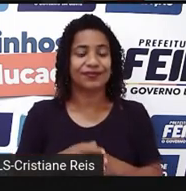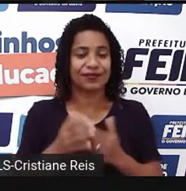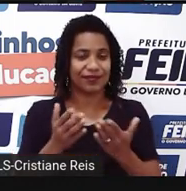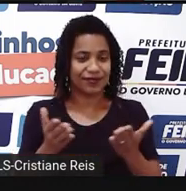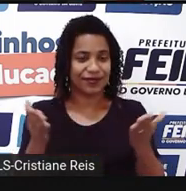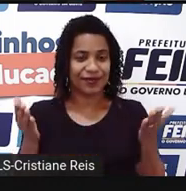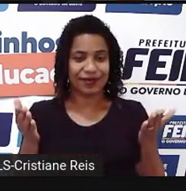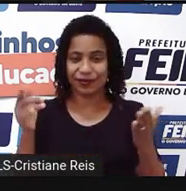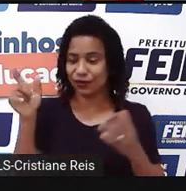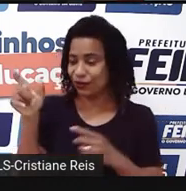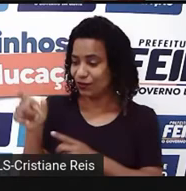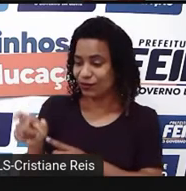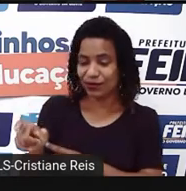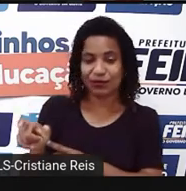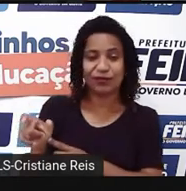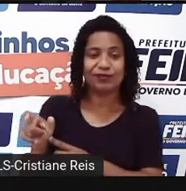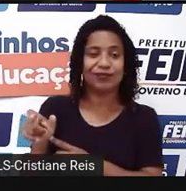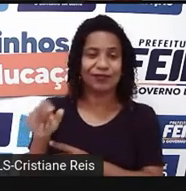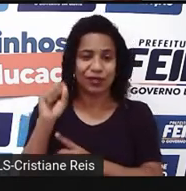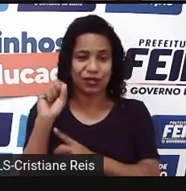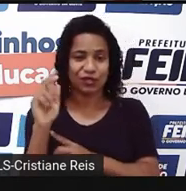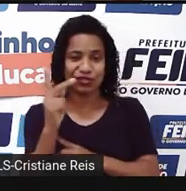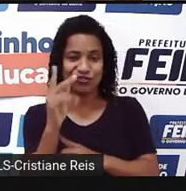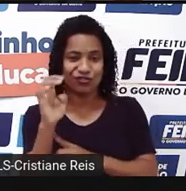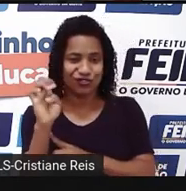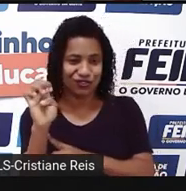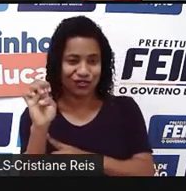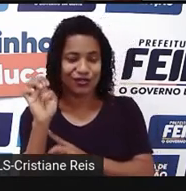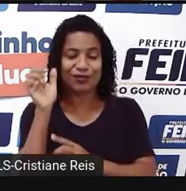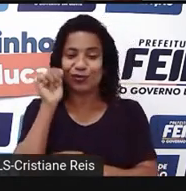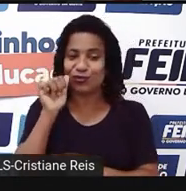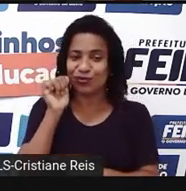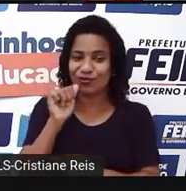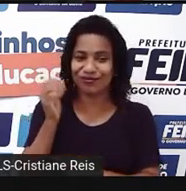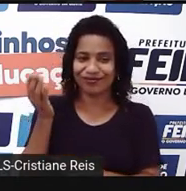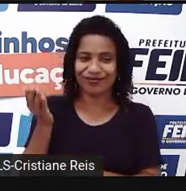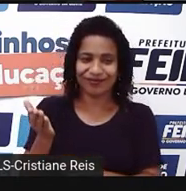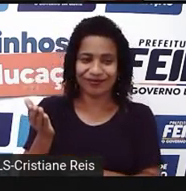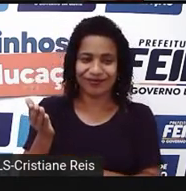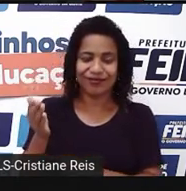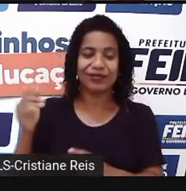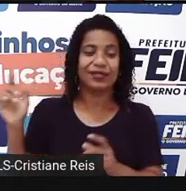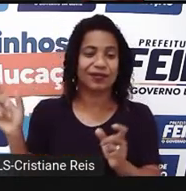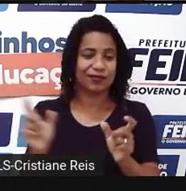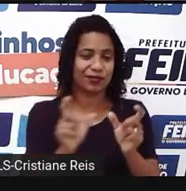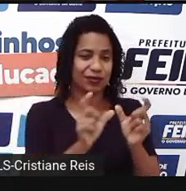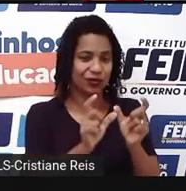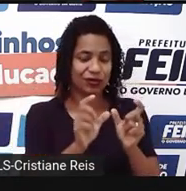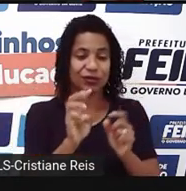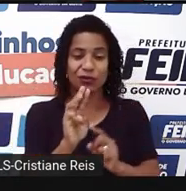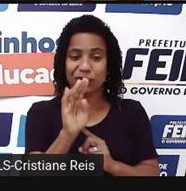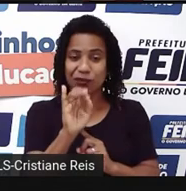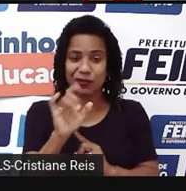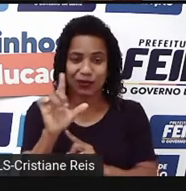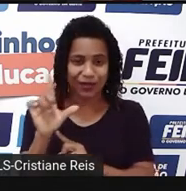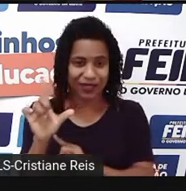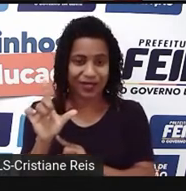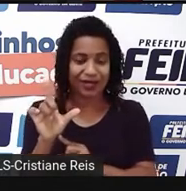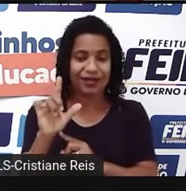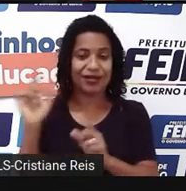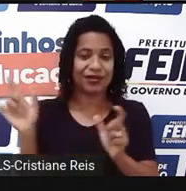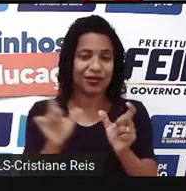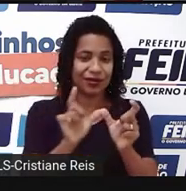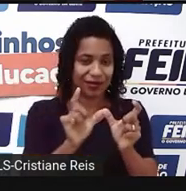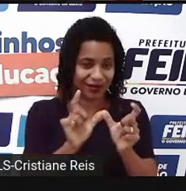Sujeito, she, pronome ela. Will, logo depois. Lead, verbo principal, que é o